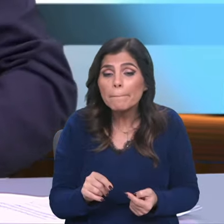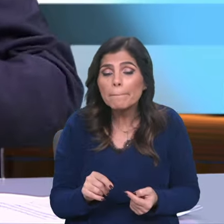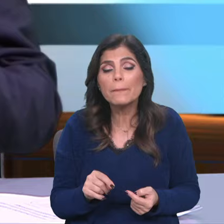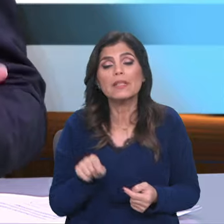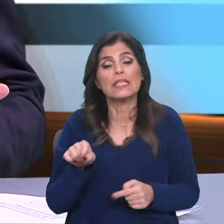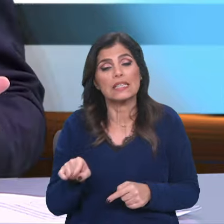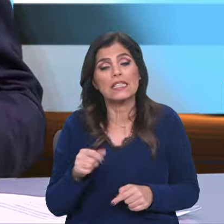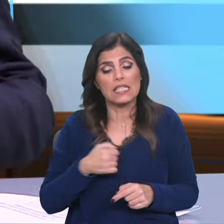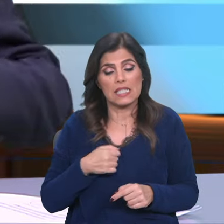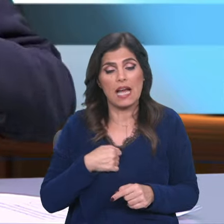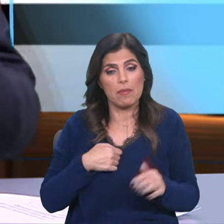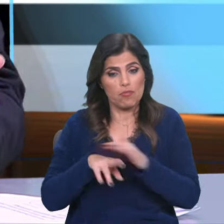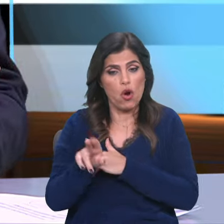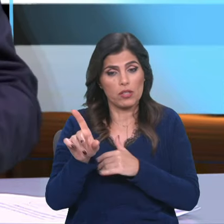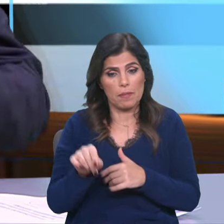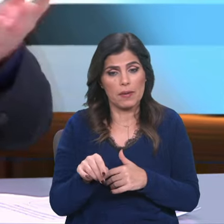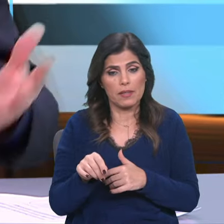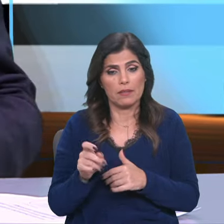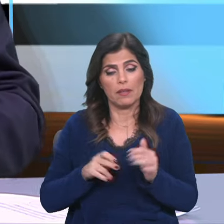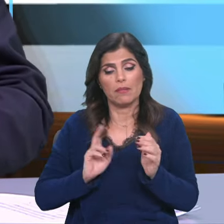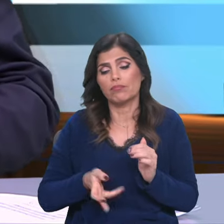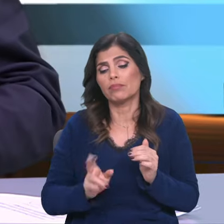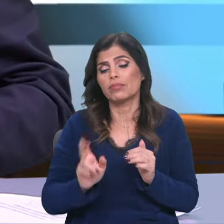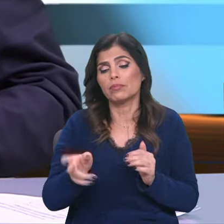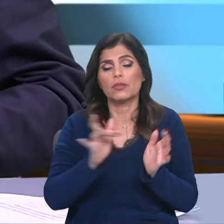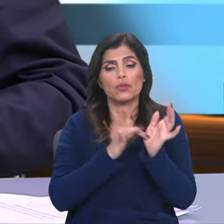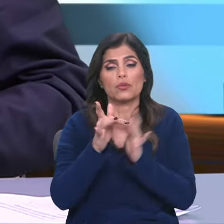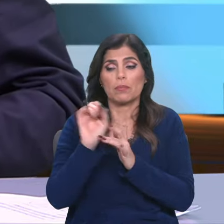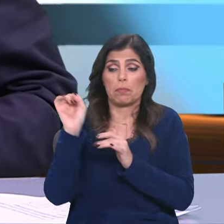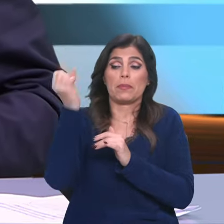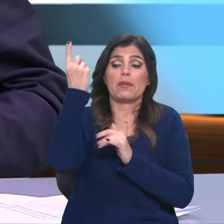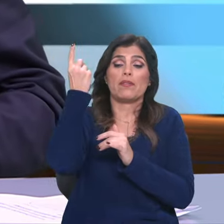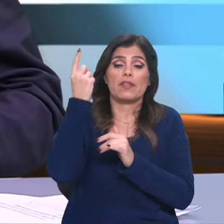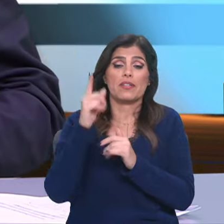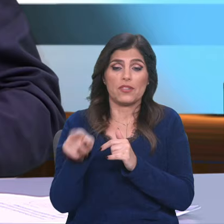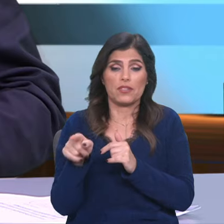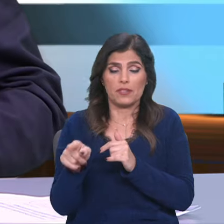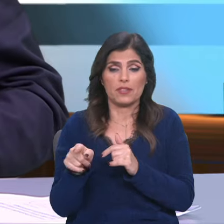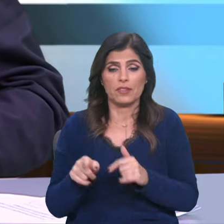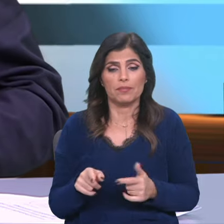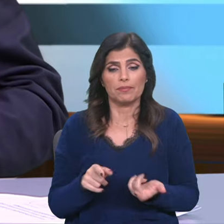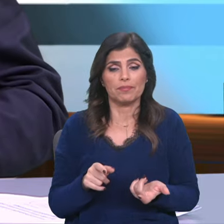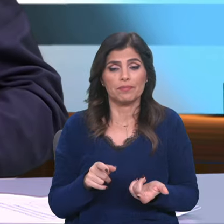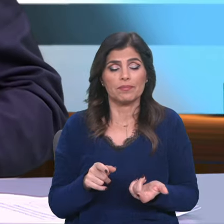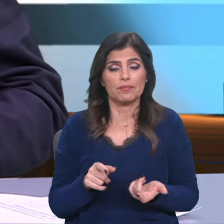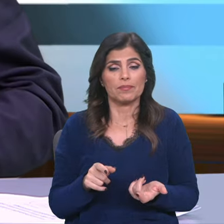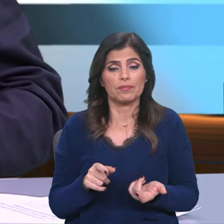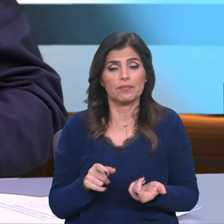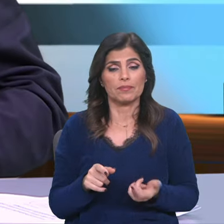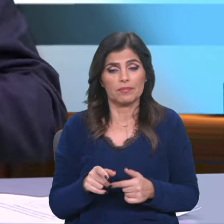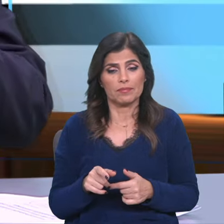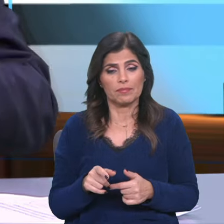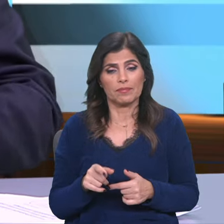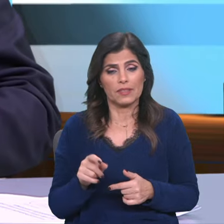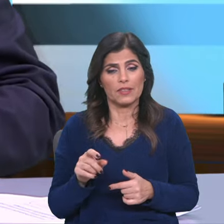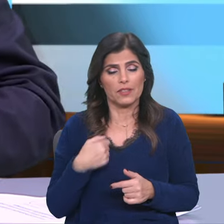sábado também estava lá. E entra Jesus, não é? Pela primeira vez, lá na sinagoga de Cafarnaum, que eu por